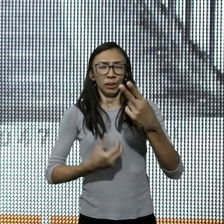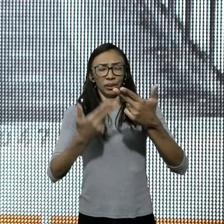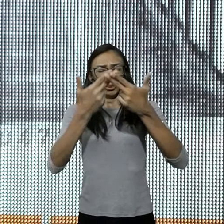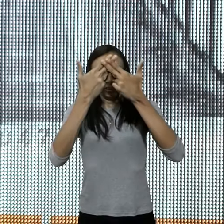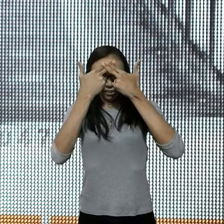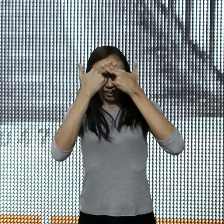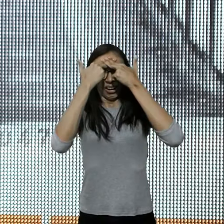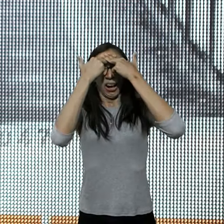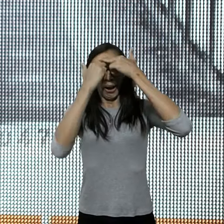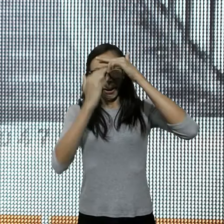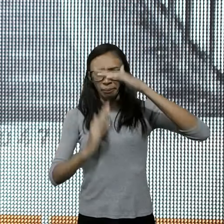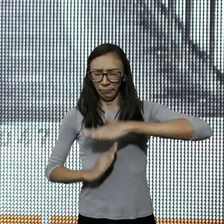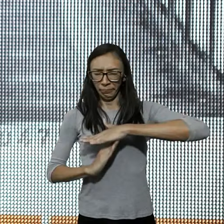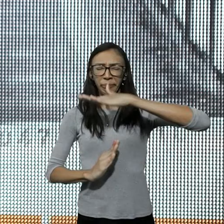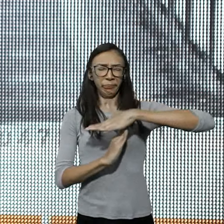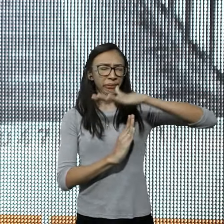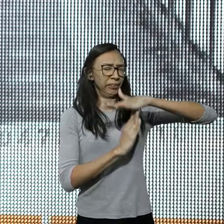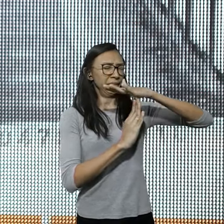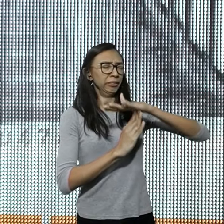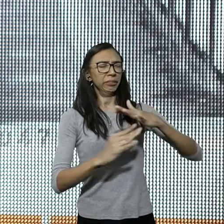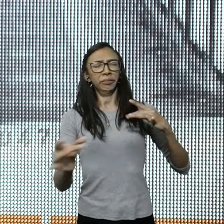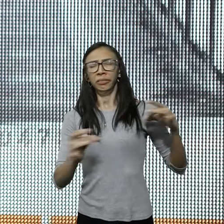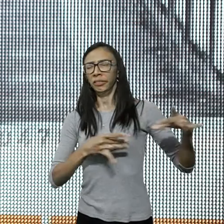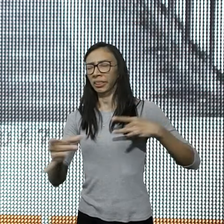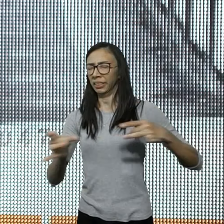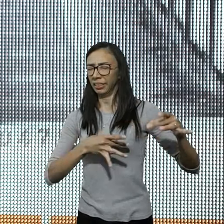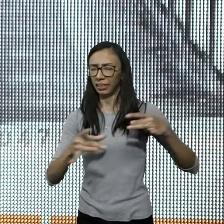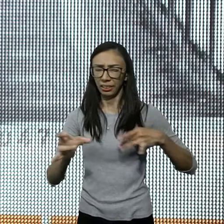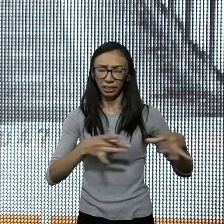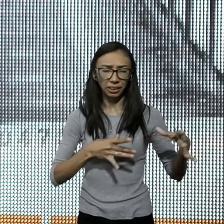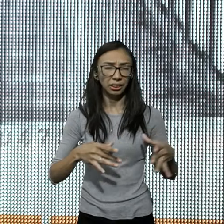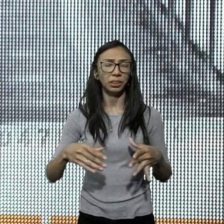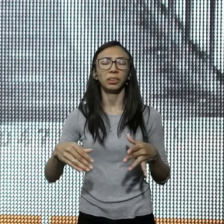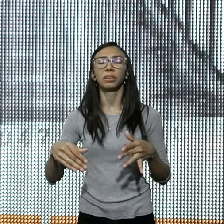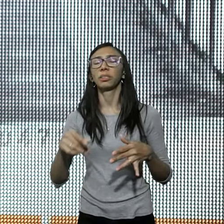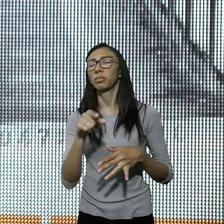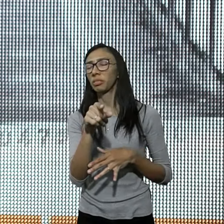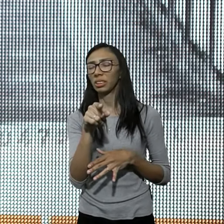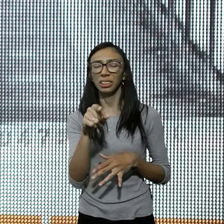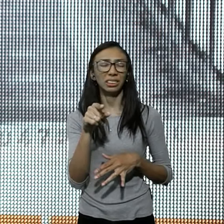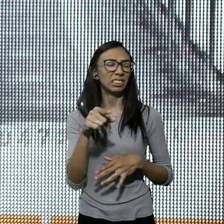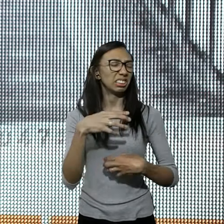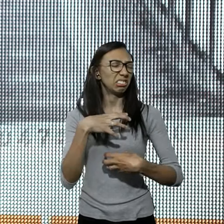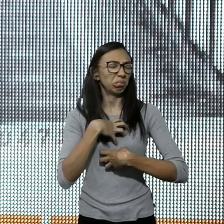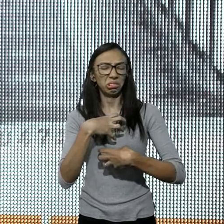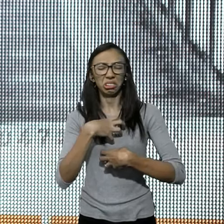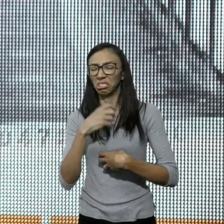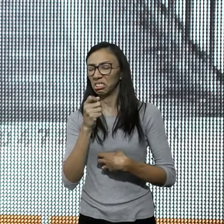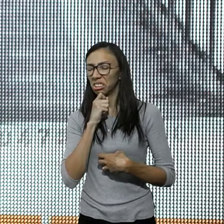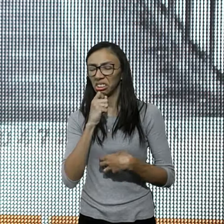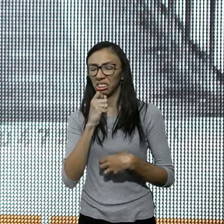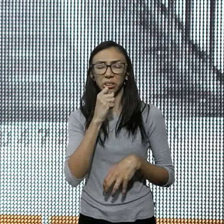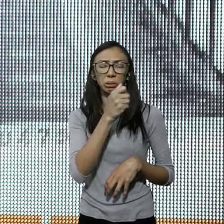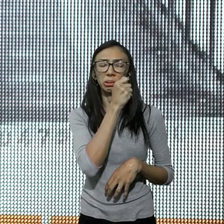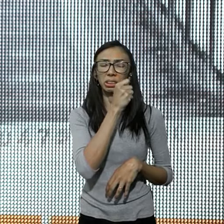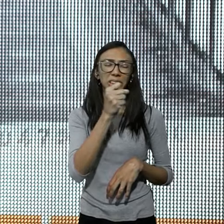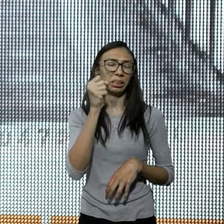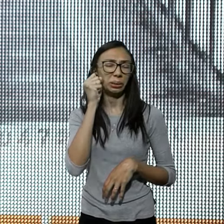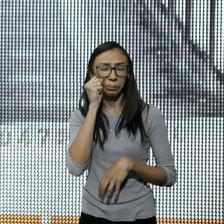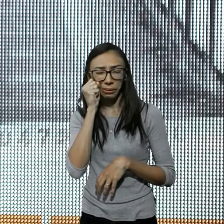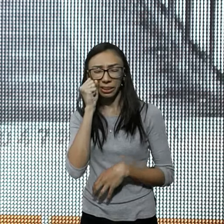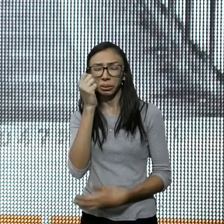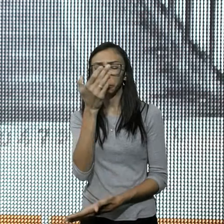paralisantes, de medos, o quão você estava, no meio do caminho, sem ter um lugar, ali entre Samaria, e Galileia,